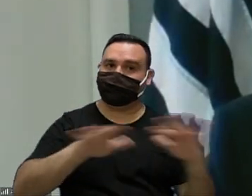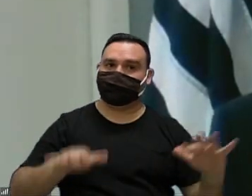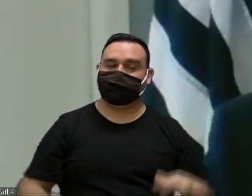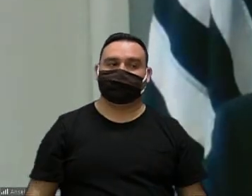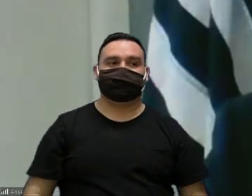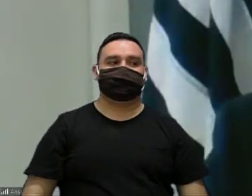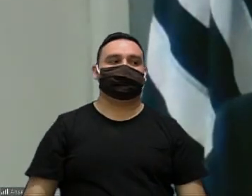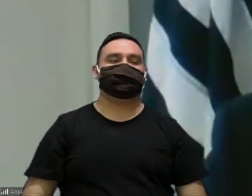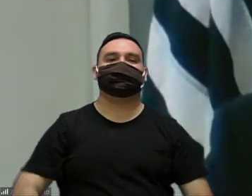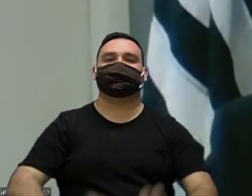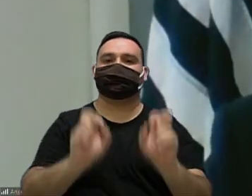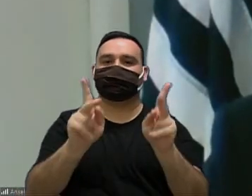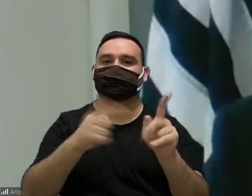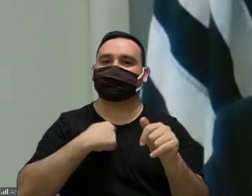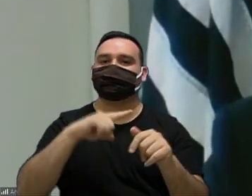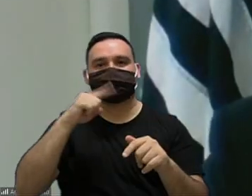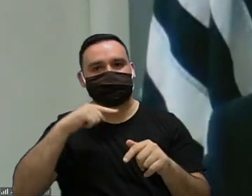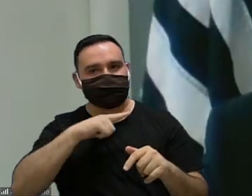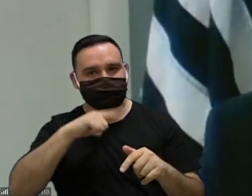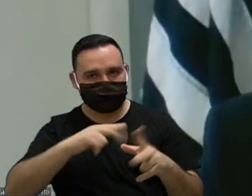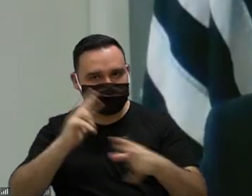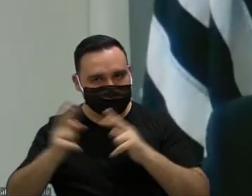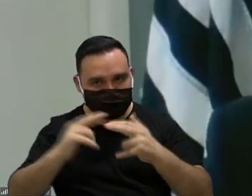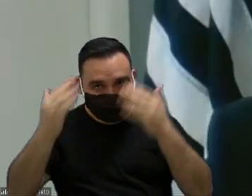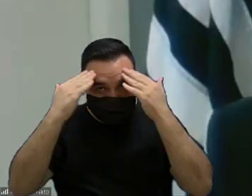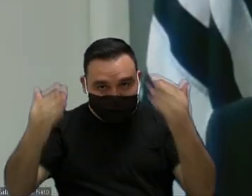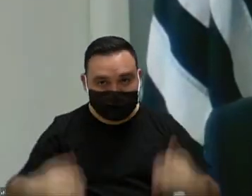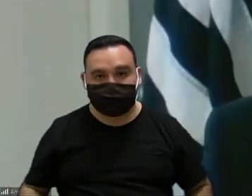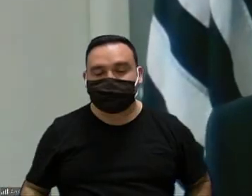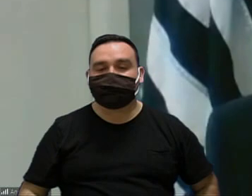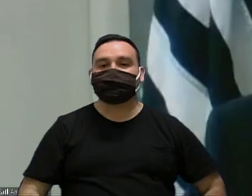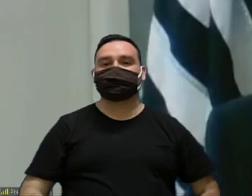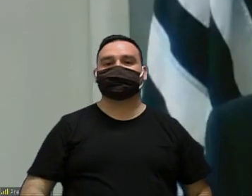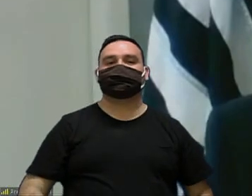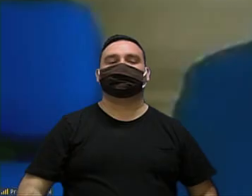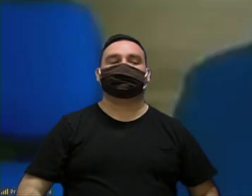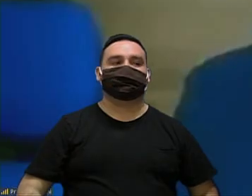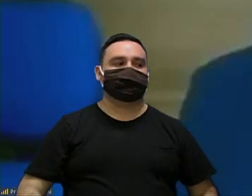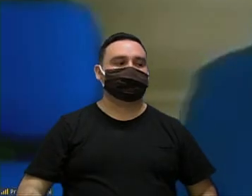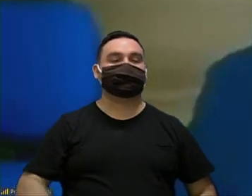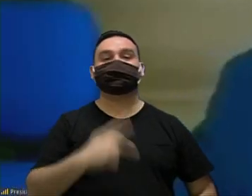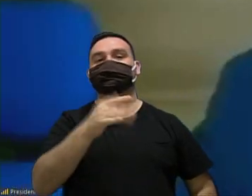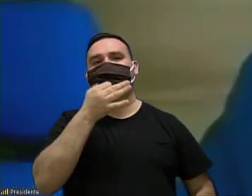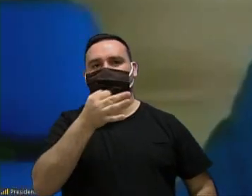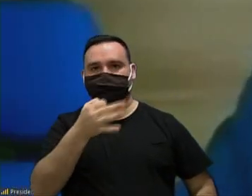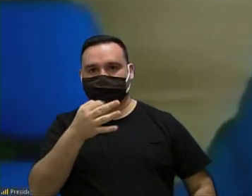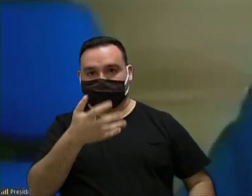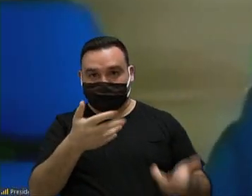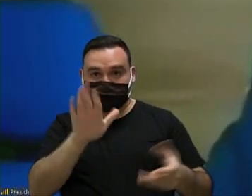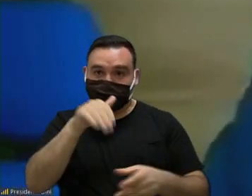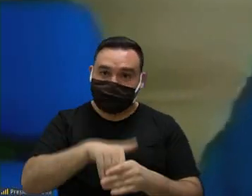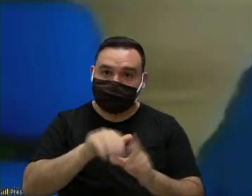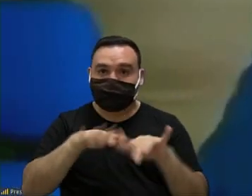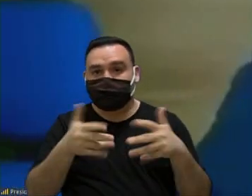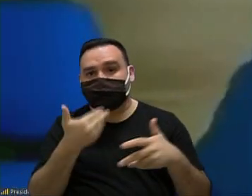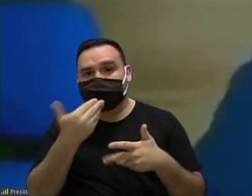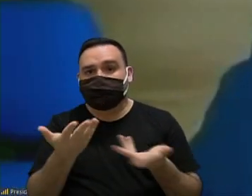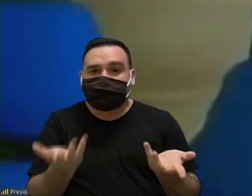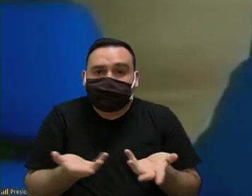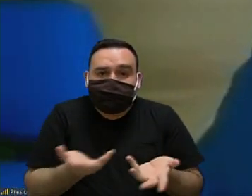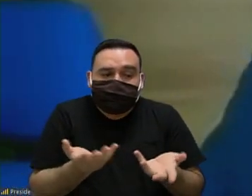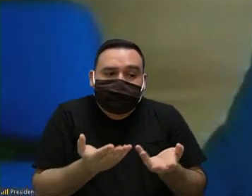tá certo eu queria ter essa dúvida obrigado o encaminhamento do senhor o senhor quer colocar em votação ou o senhor quer